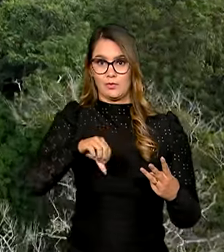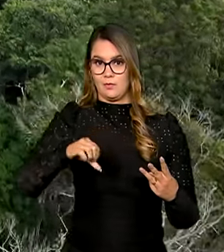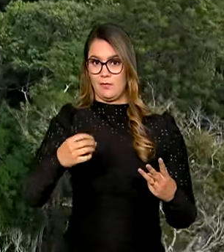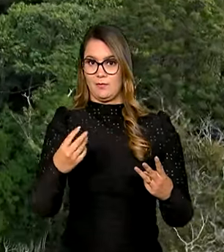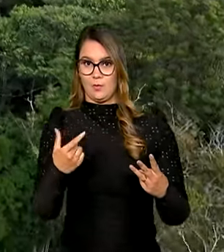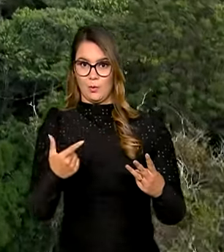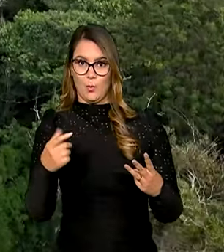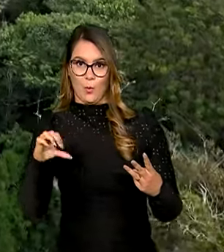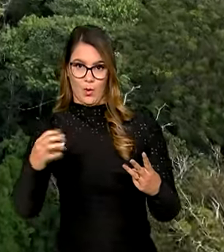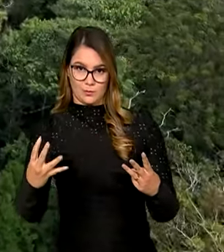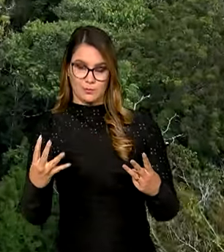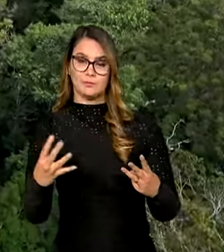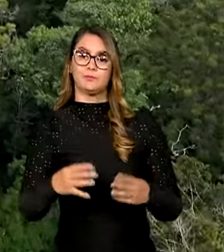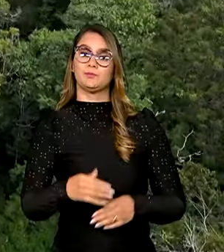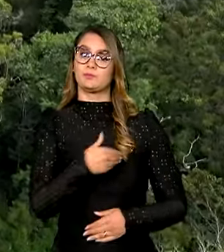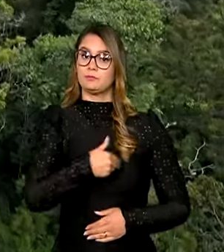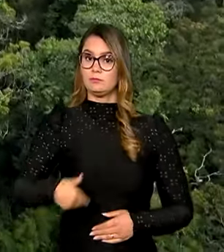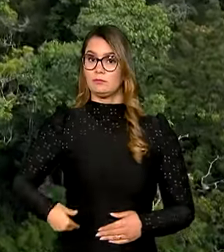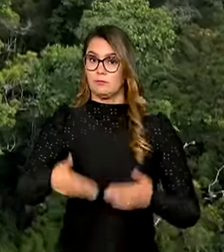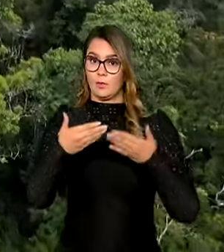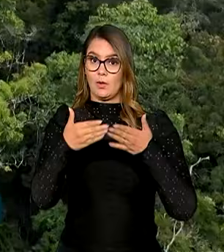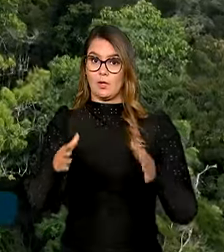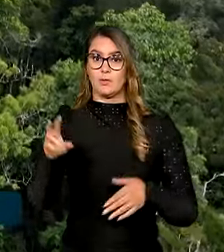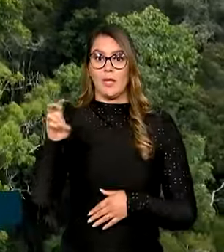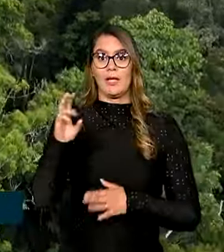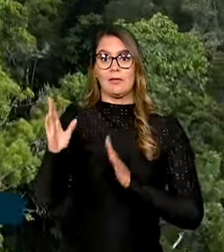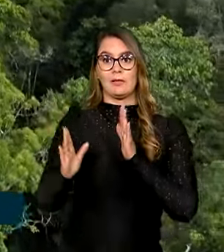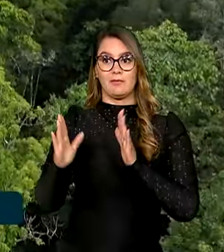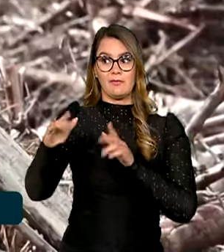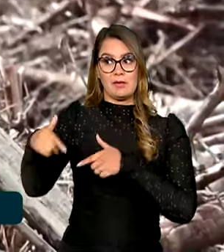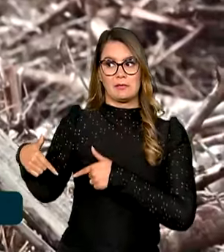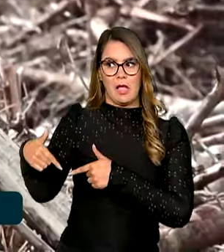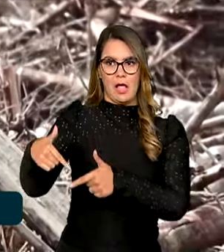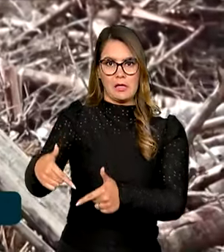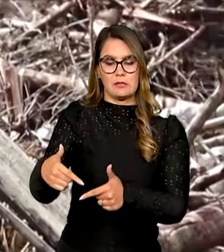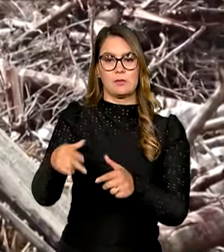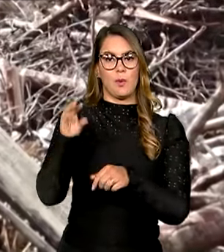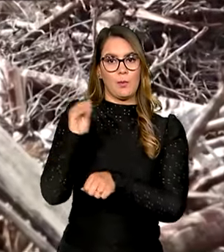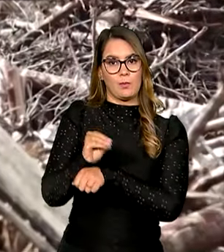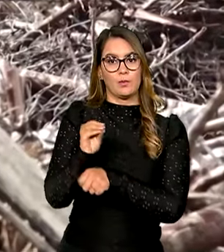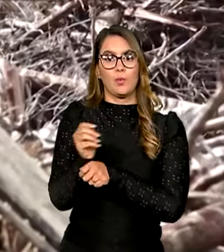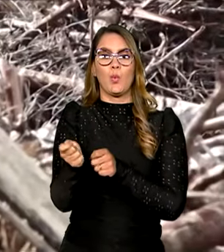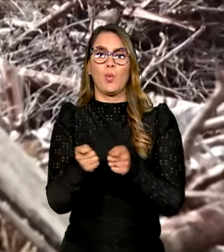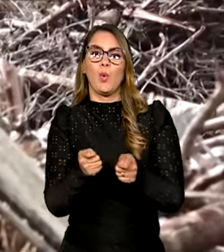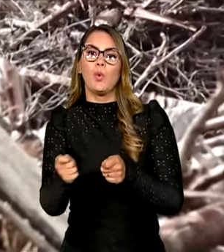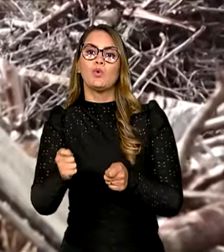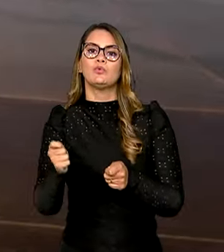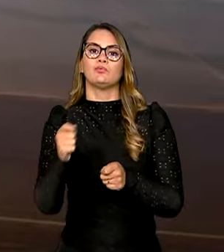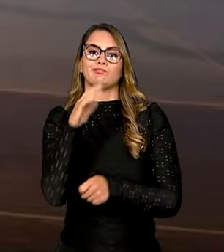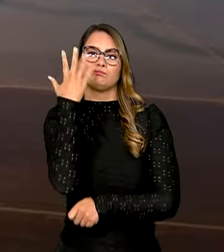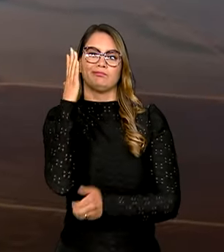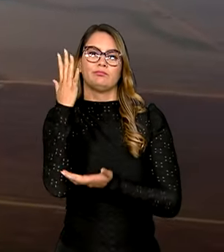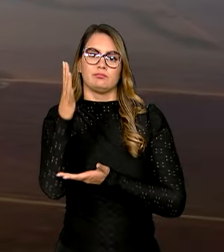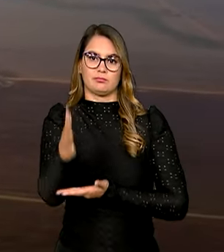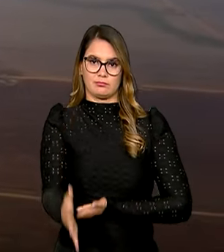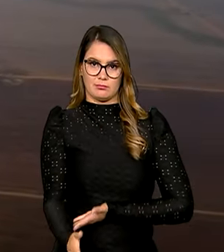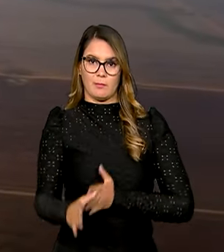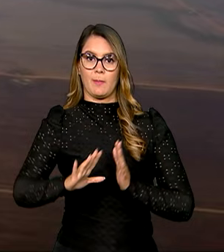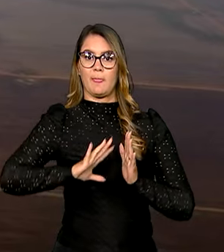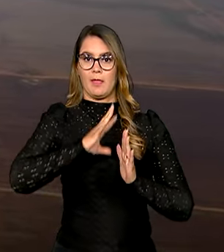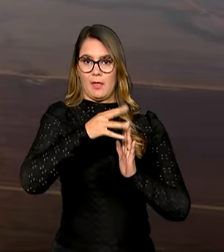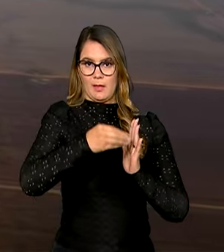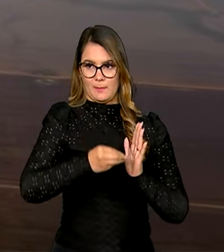Em 2023, o governo lançou a quinta fase do Plano de Ação para Prevenção e Controle do Desmatamento da Amazônia Legal.